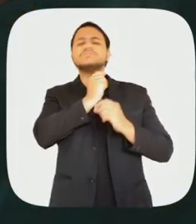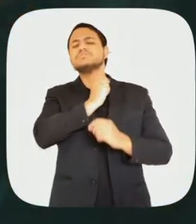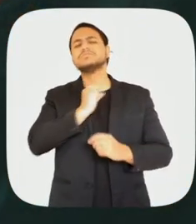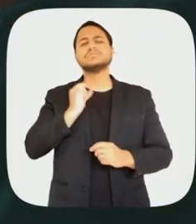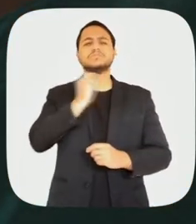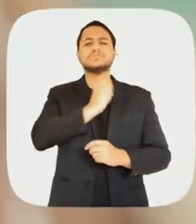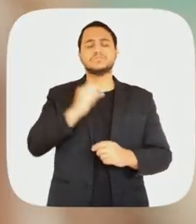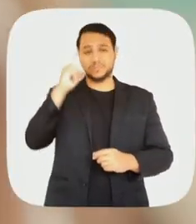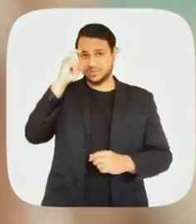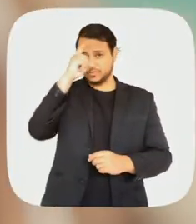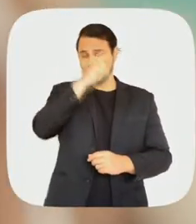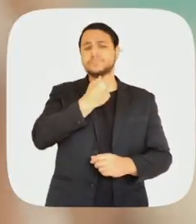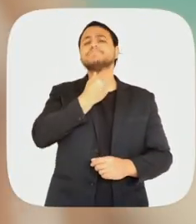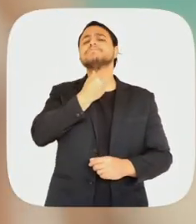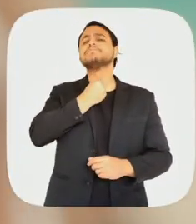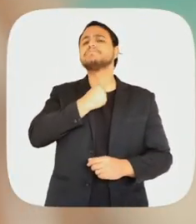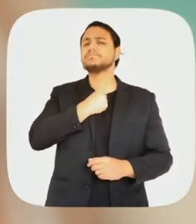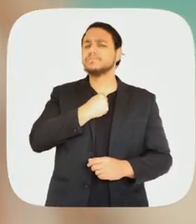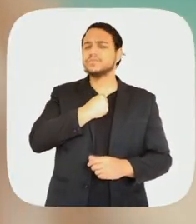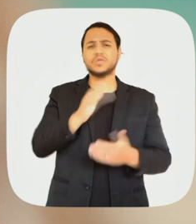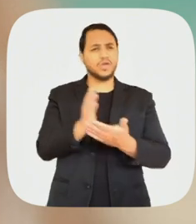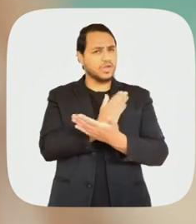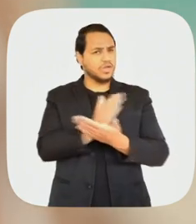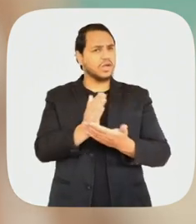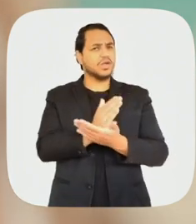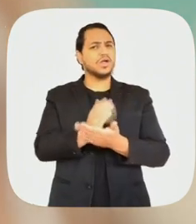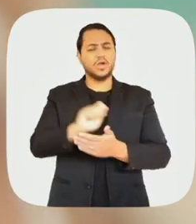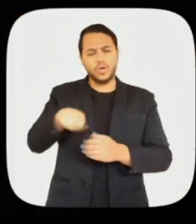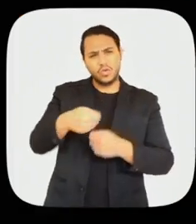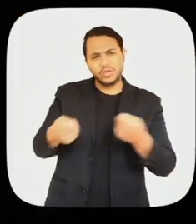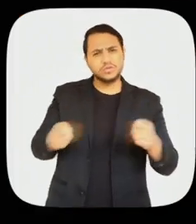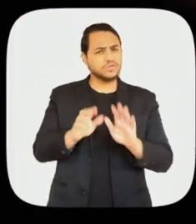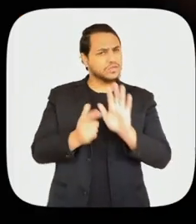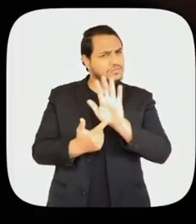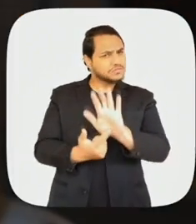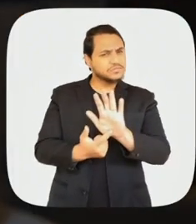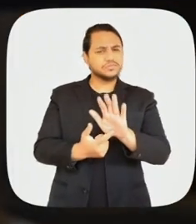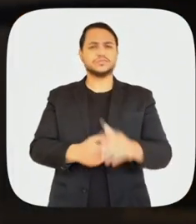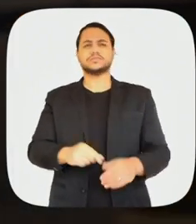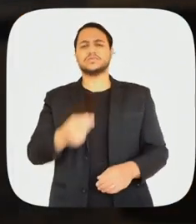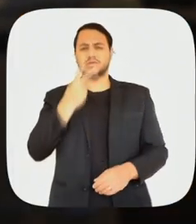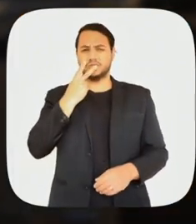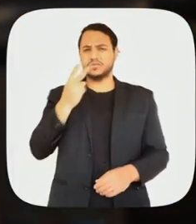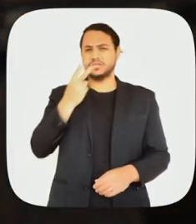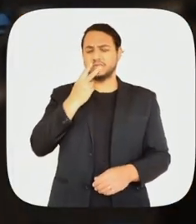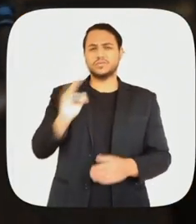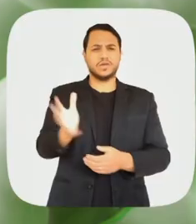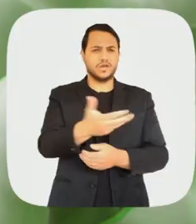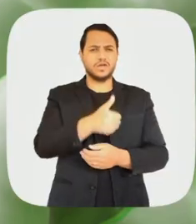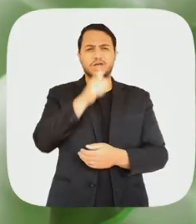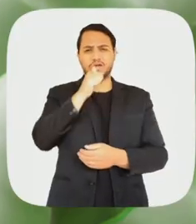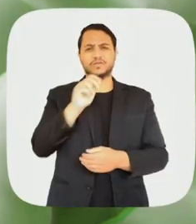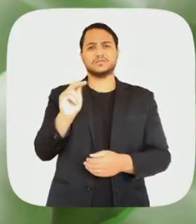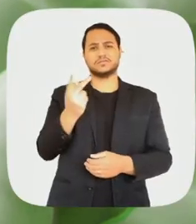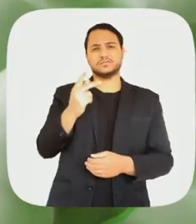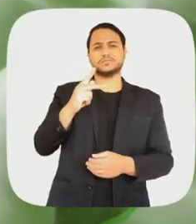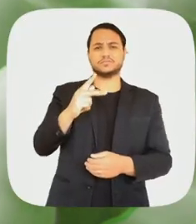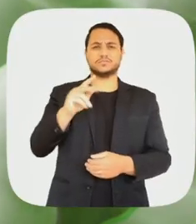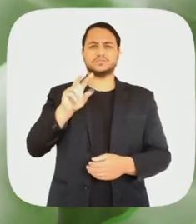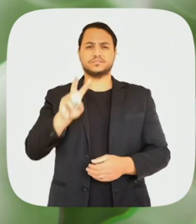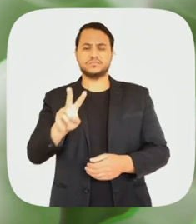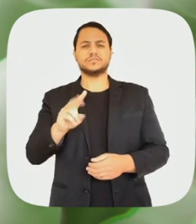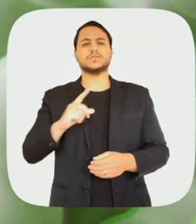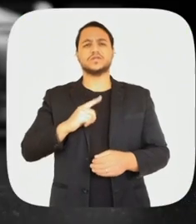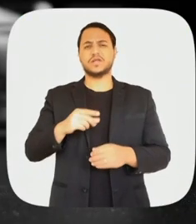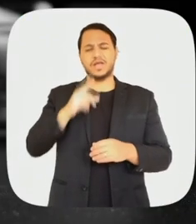nódulos no pescoço e dificuldades para engolir são alguns dos sinais. Tabagismo, consumo excessivo de álcool e HPV são